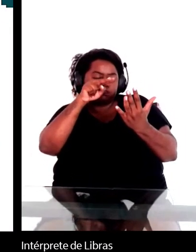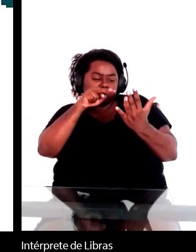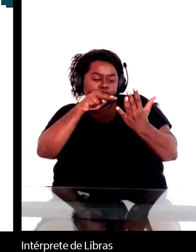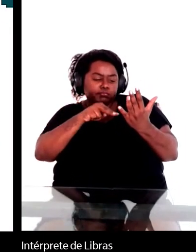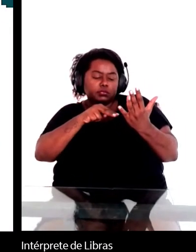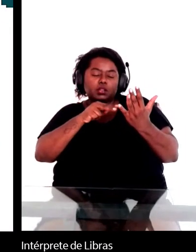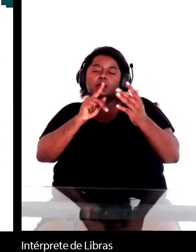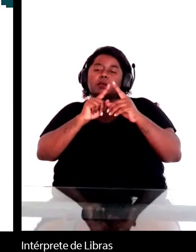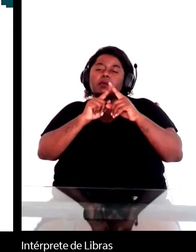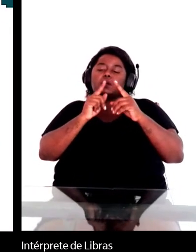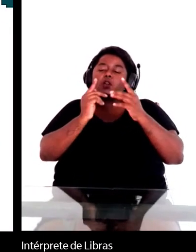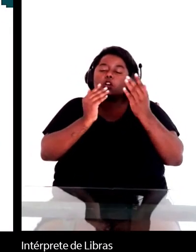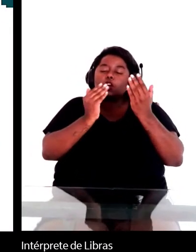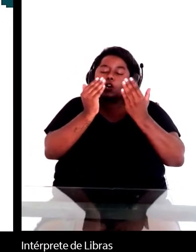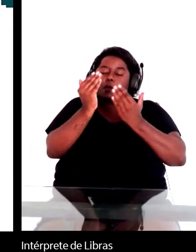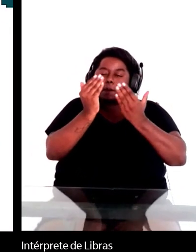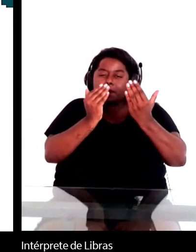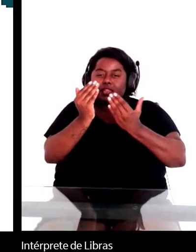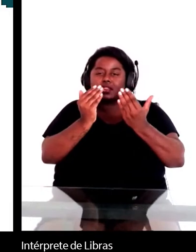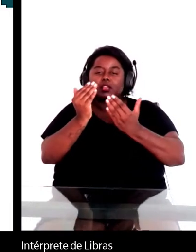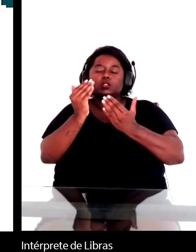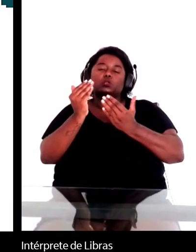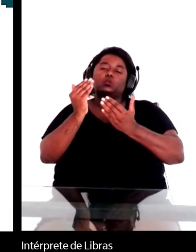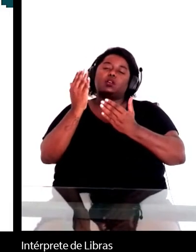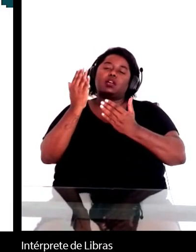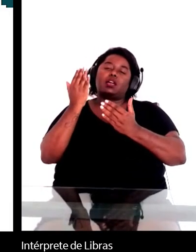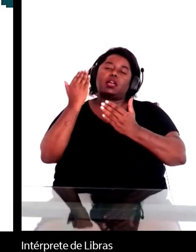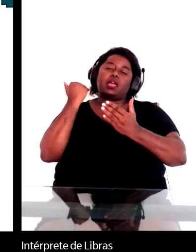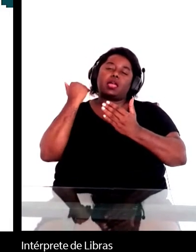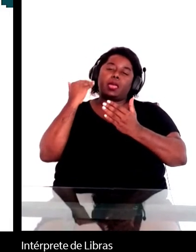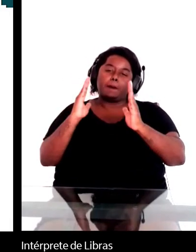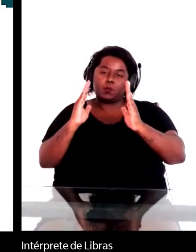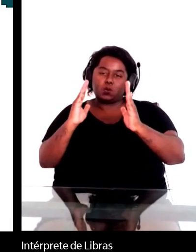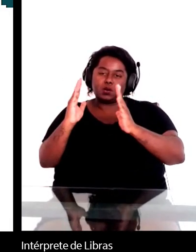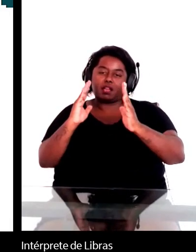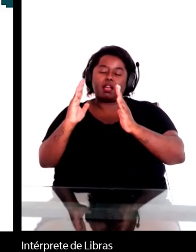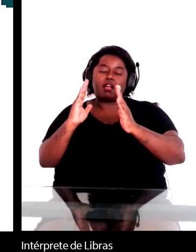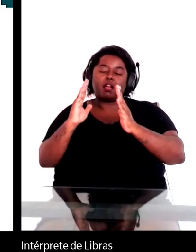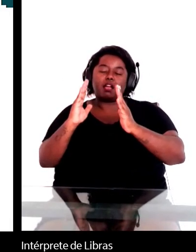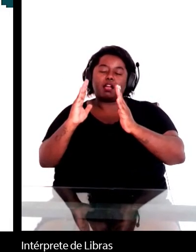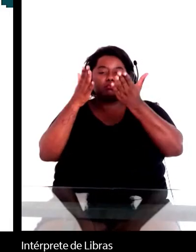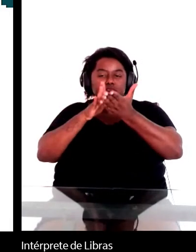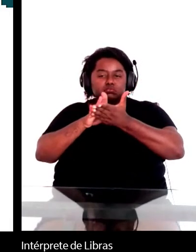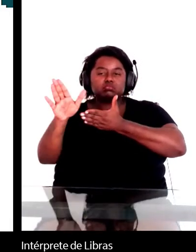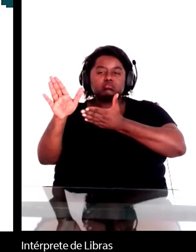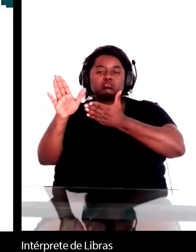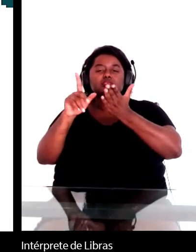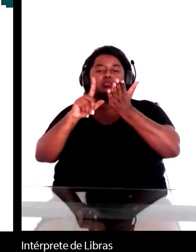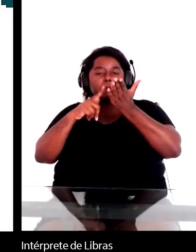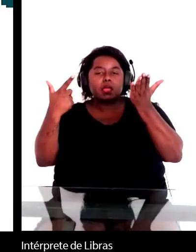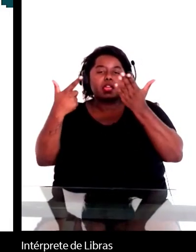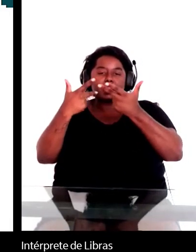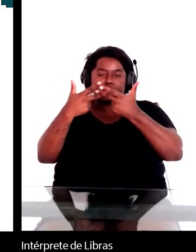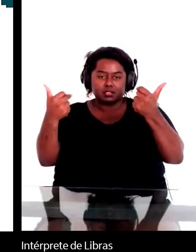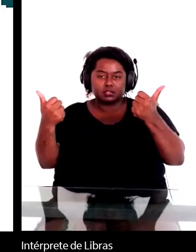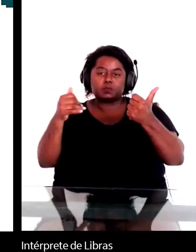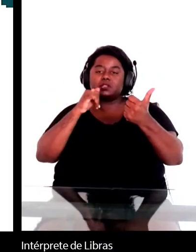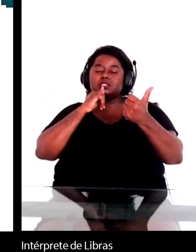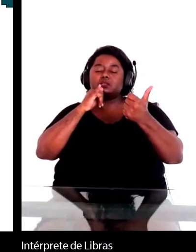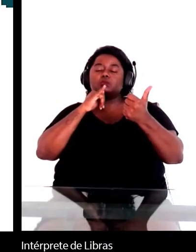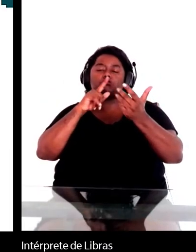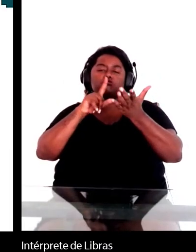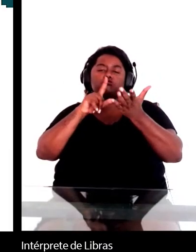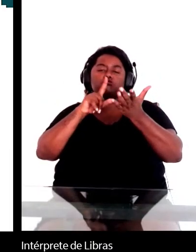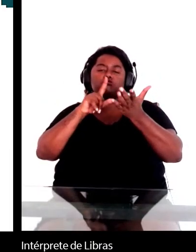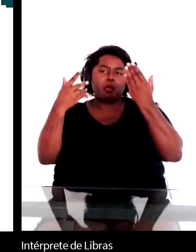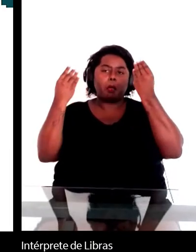imprensa da época. Então, nós vemos um trecho aqui de pai contra mãe, punha anúncios nas folhas públicas com